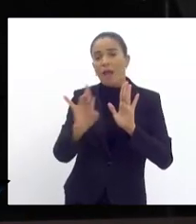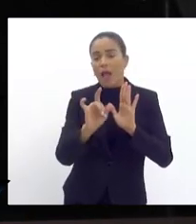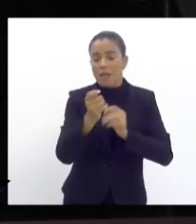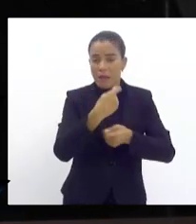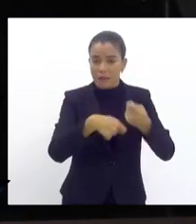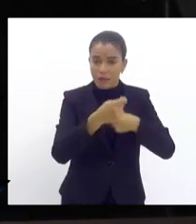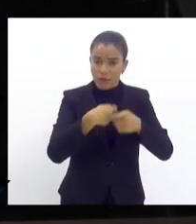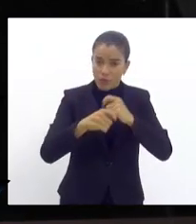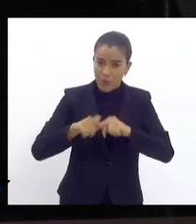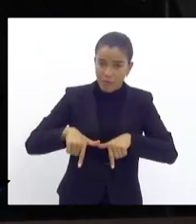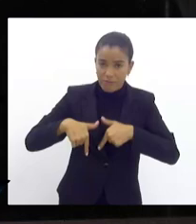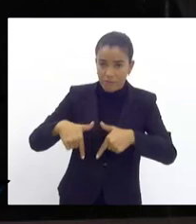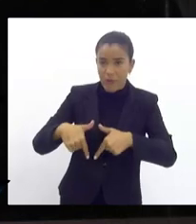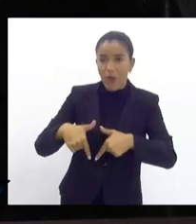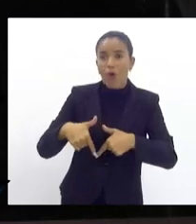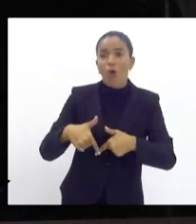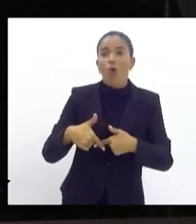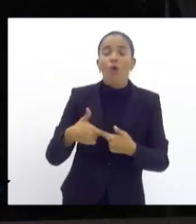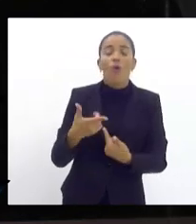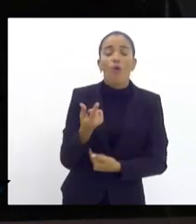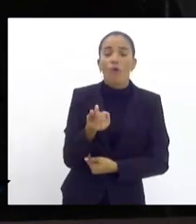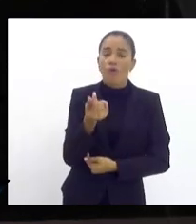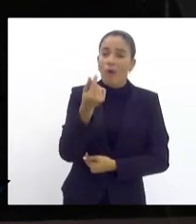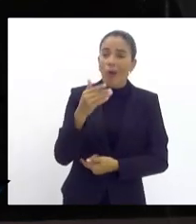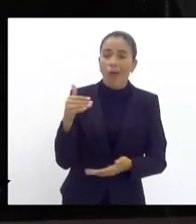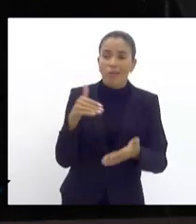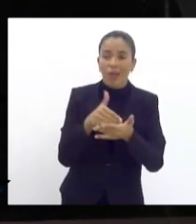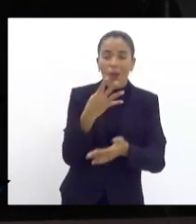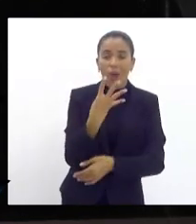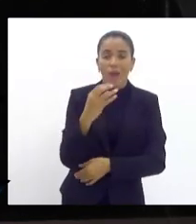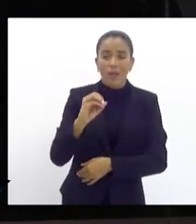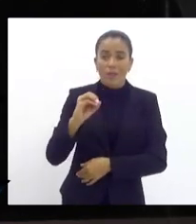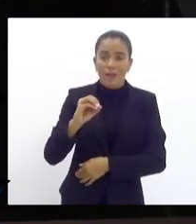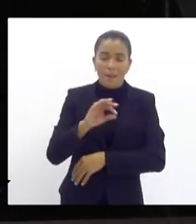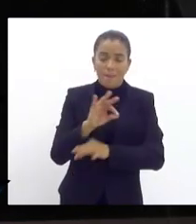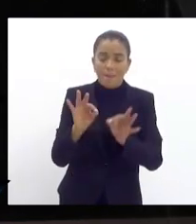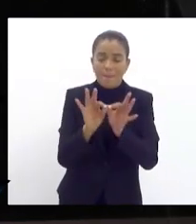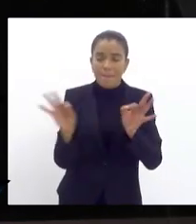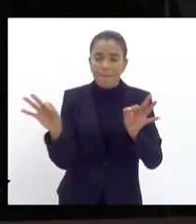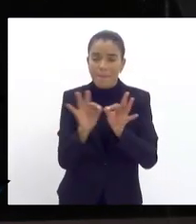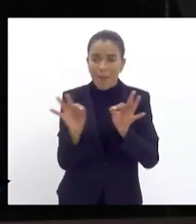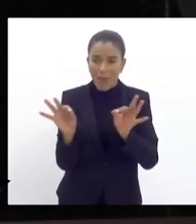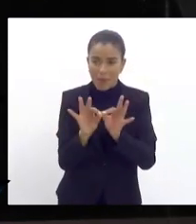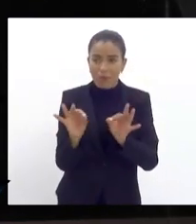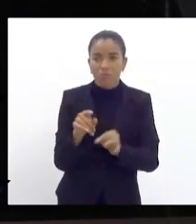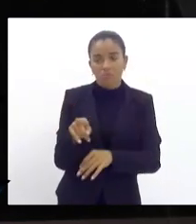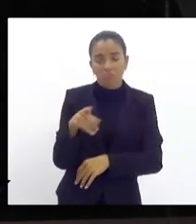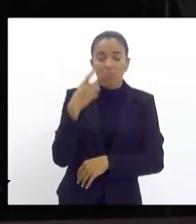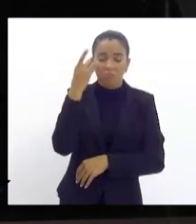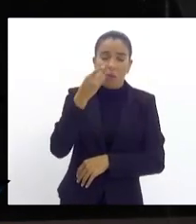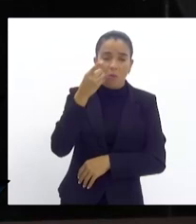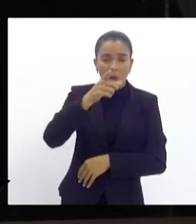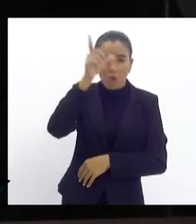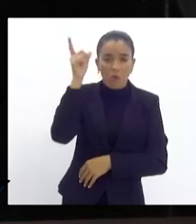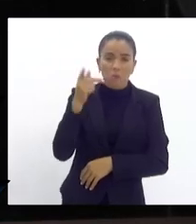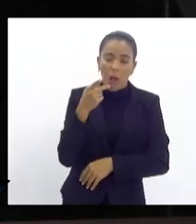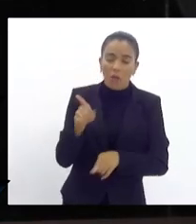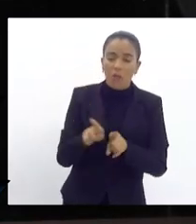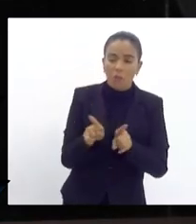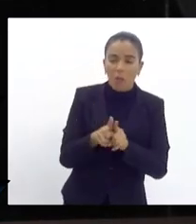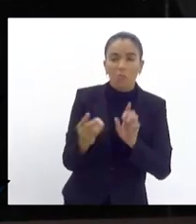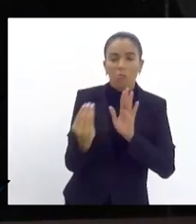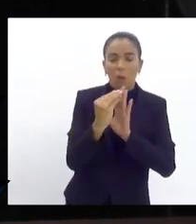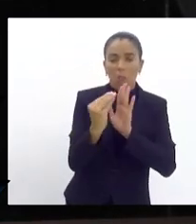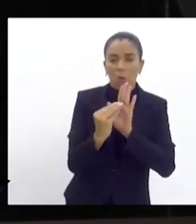ativa o consumo máximo será de 40 metros cúbicos nós tivemos aí a ponderação do deputado dos Paulo de outras pessoas que também